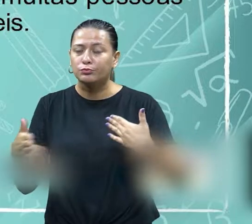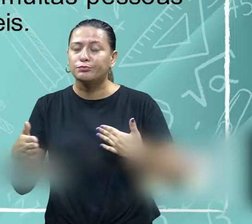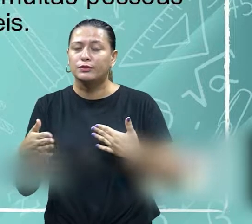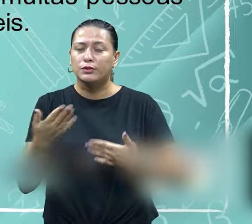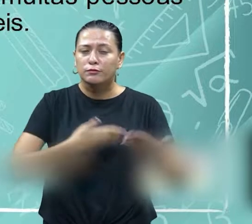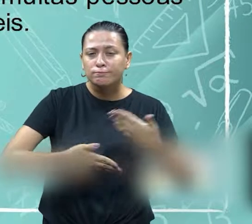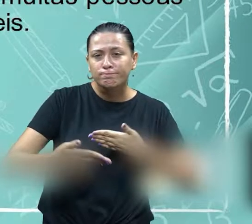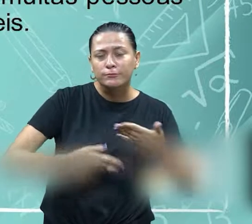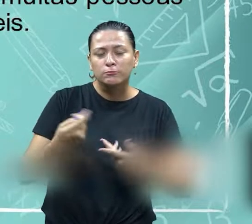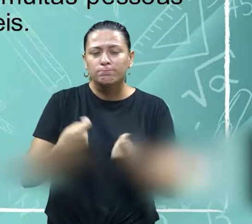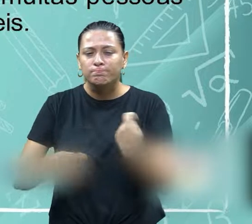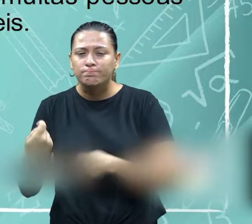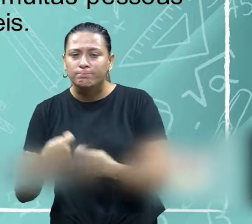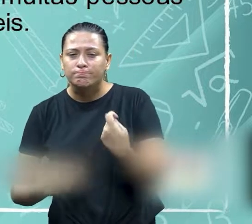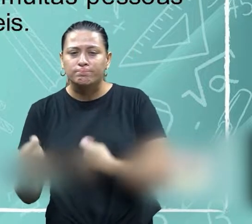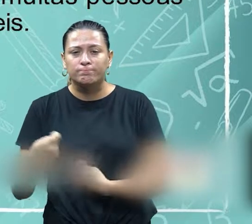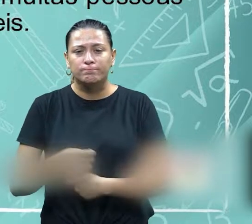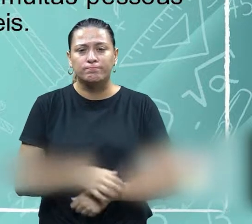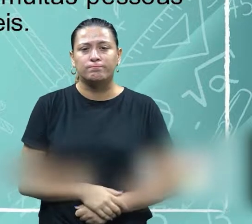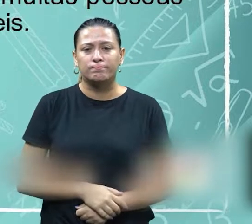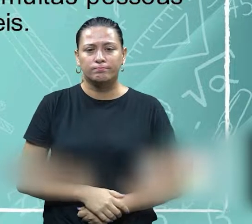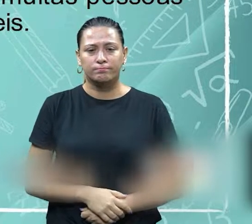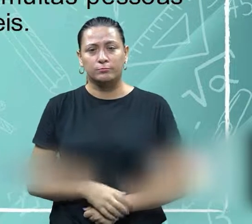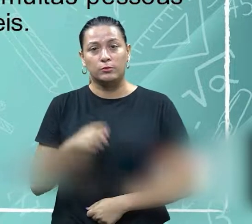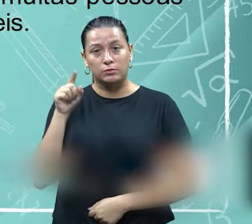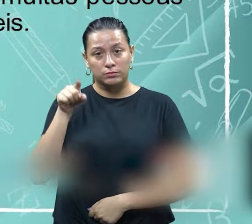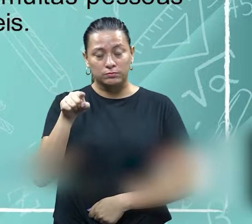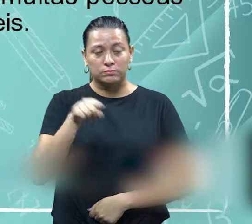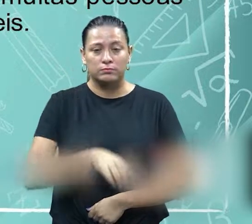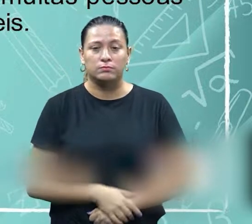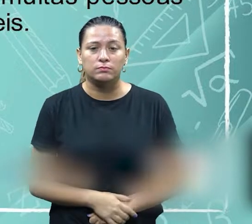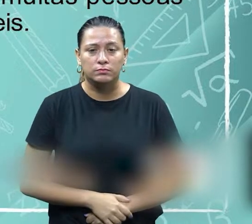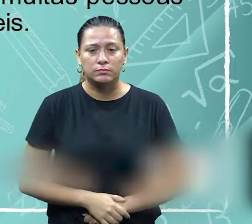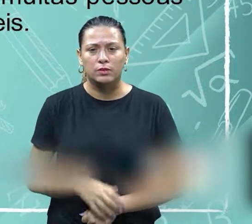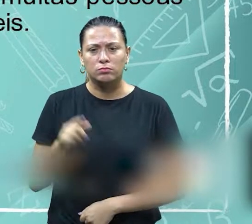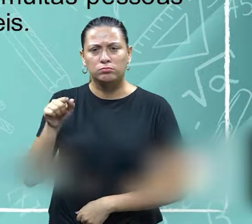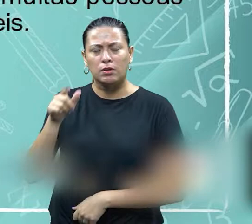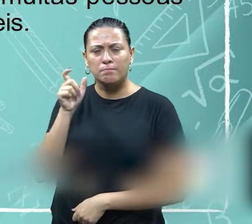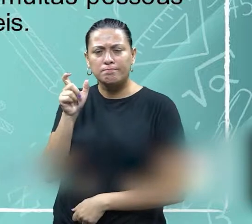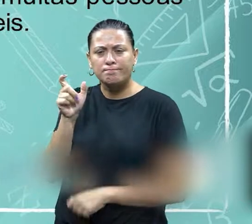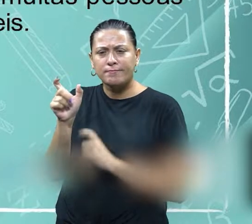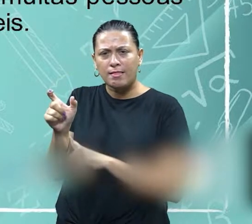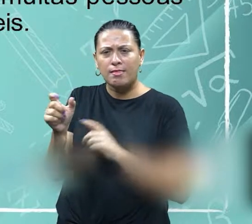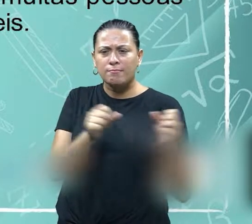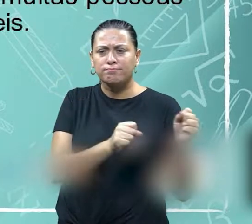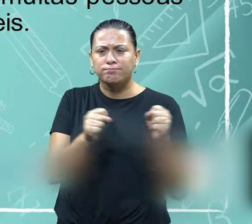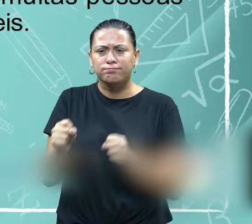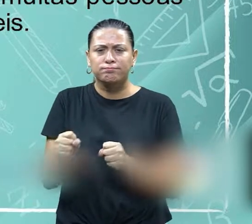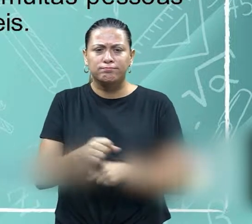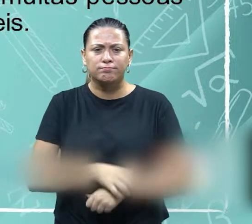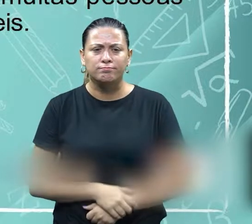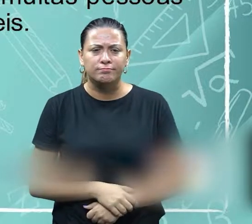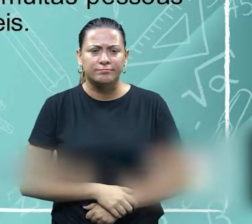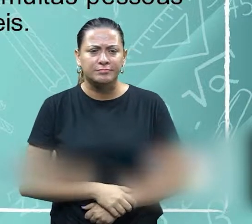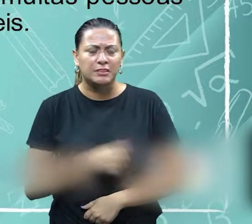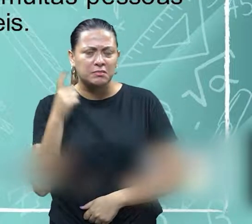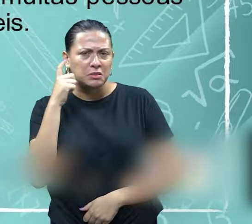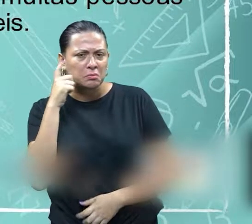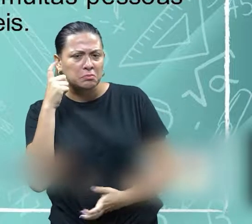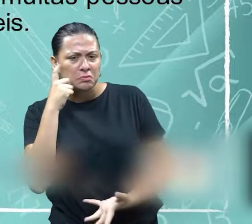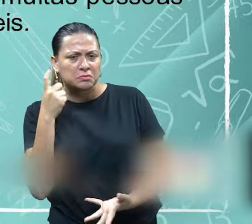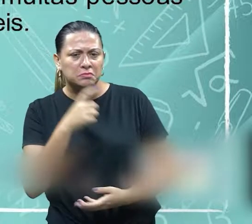negociação veja só você ao se deparar com a palavra poder deve estar